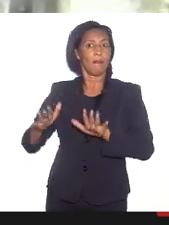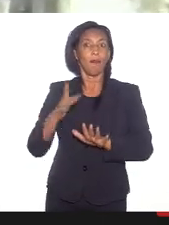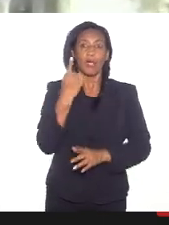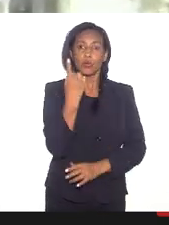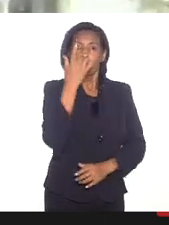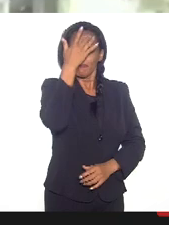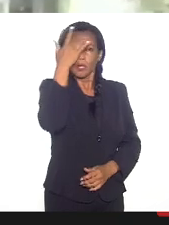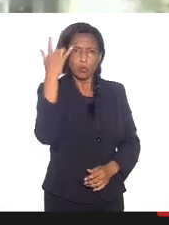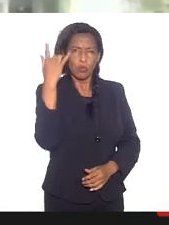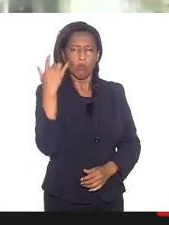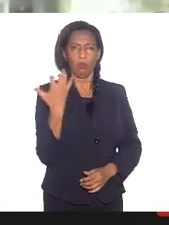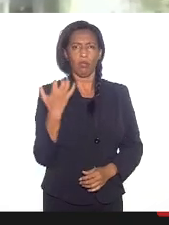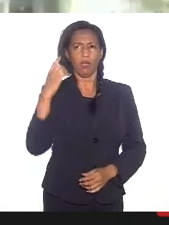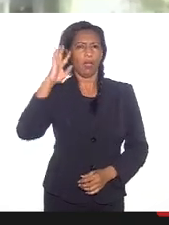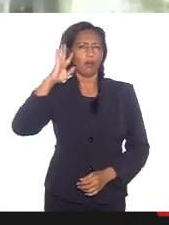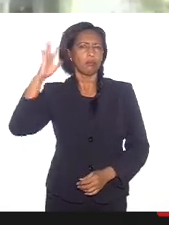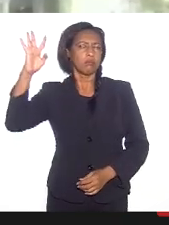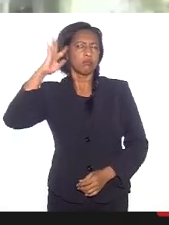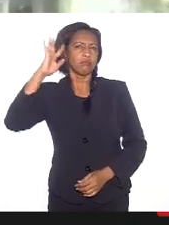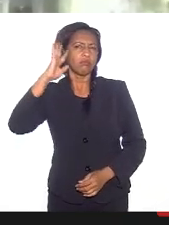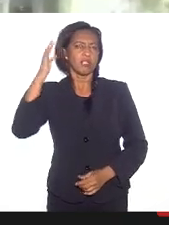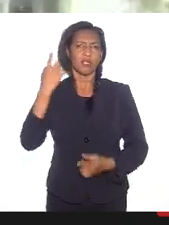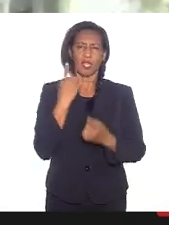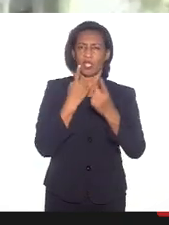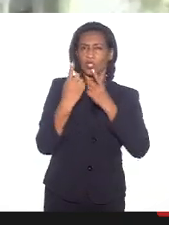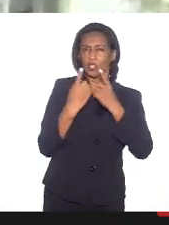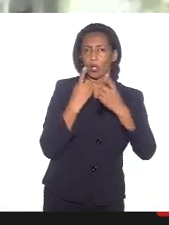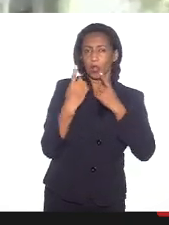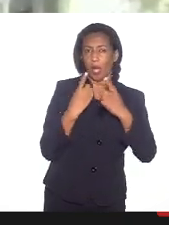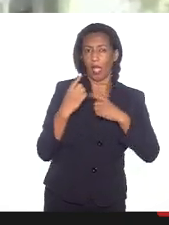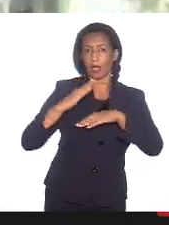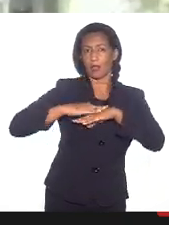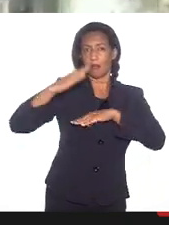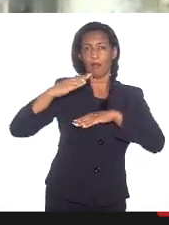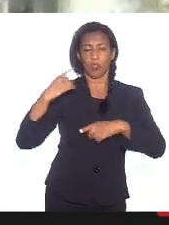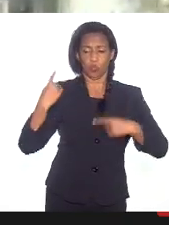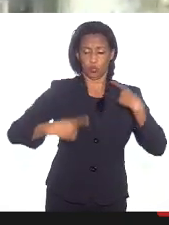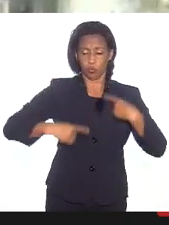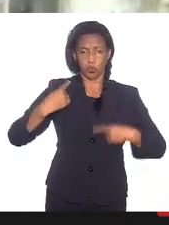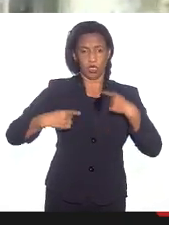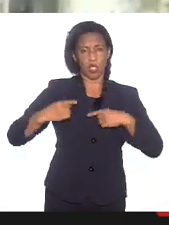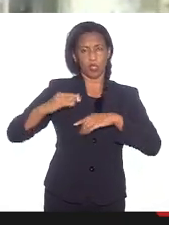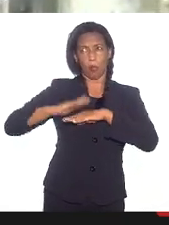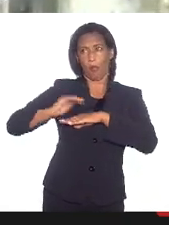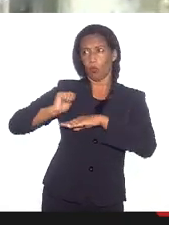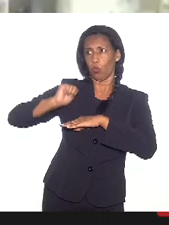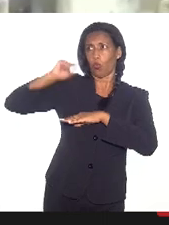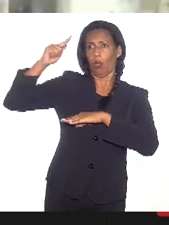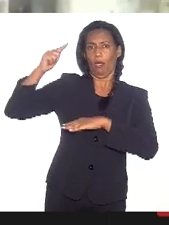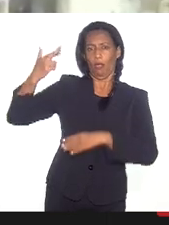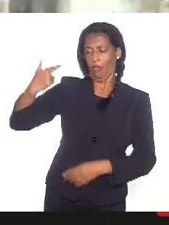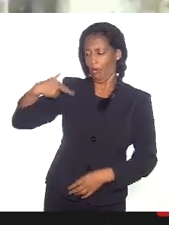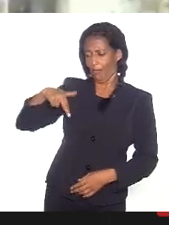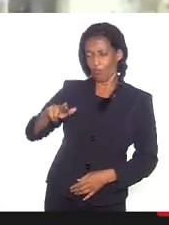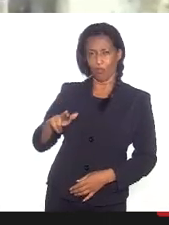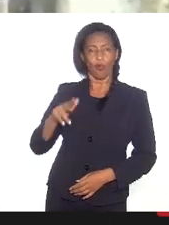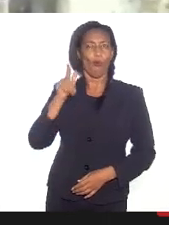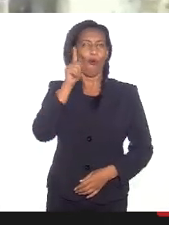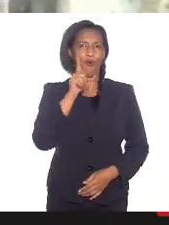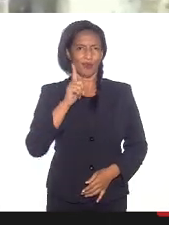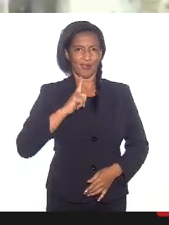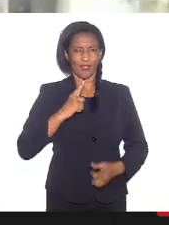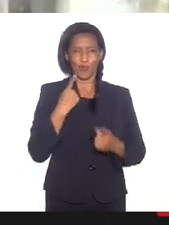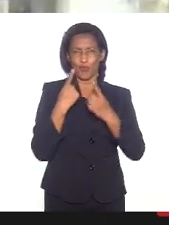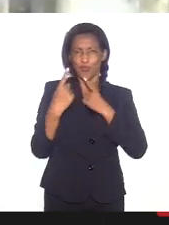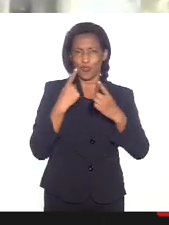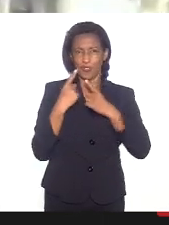refletir e dialogar com a gente, ser mais político do que religioso. Aí a gente consegue ter um diálogo aberto